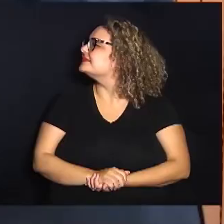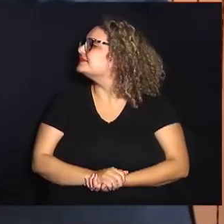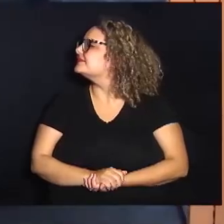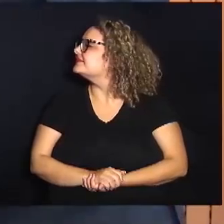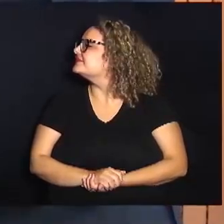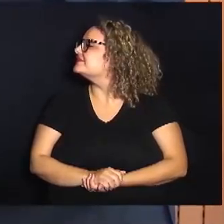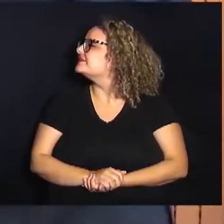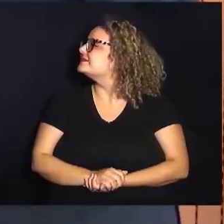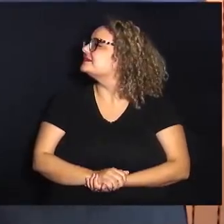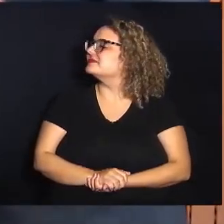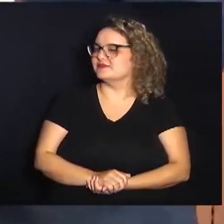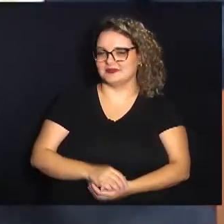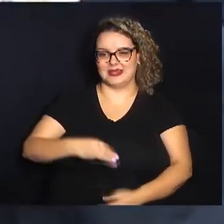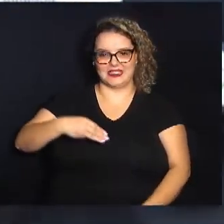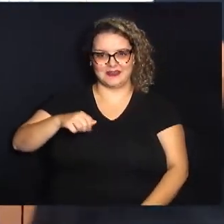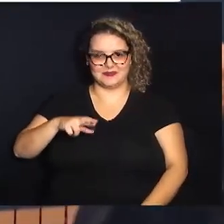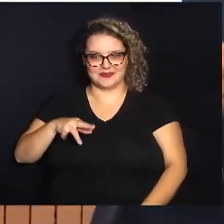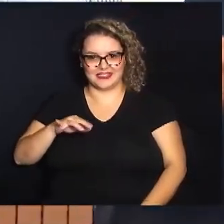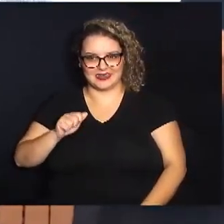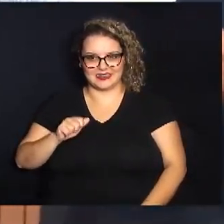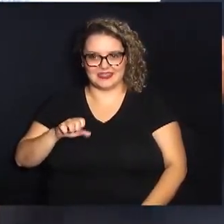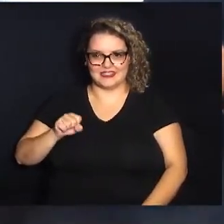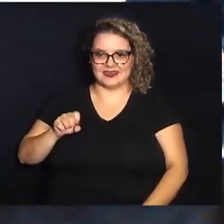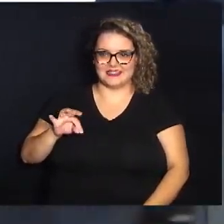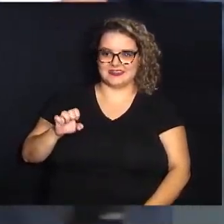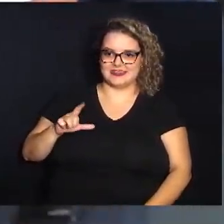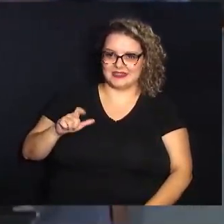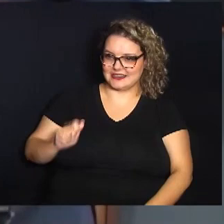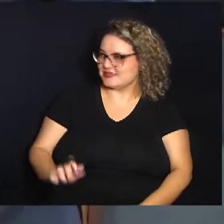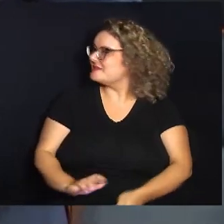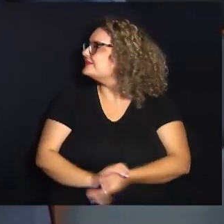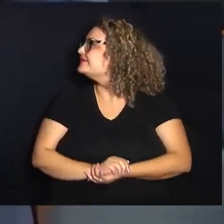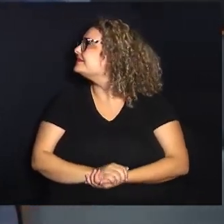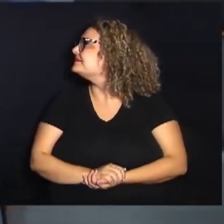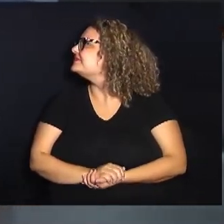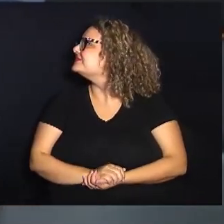e Maria Estela de Toledo Borgue